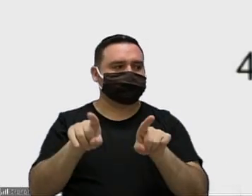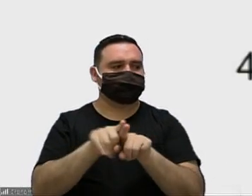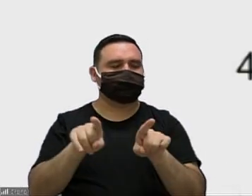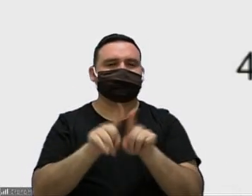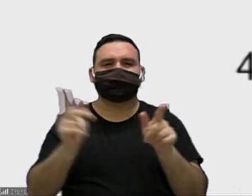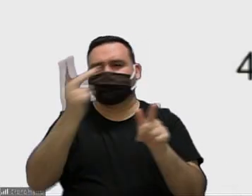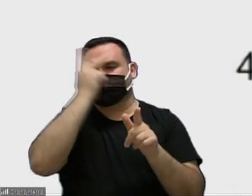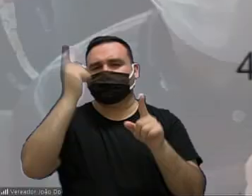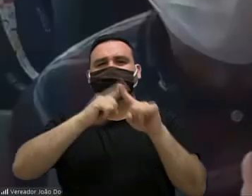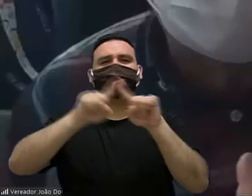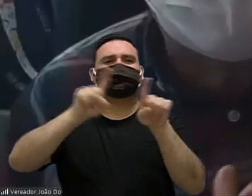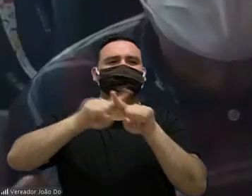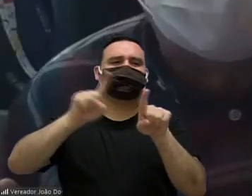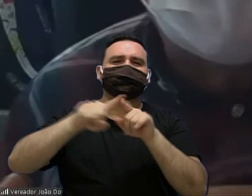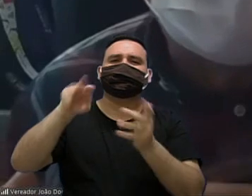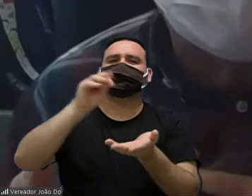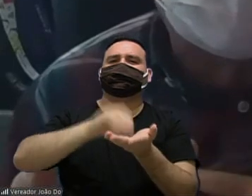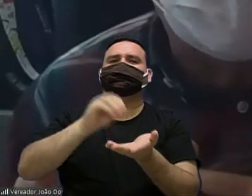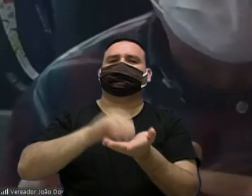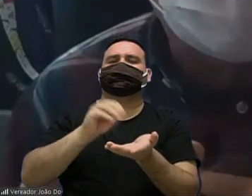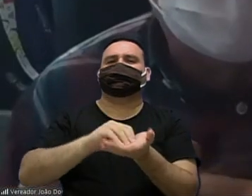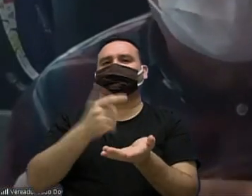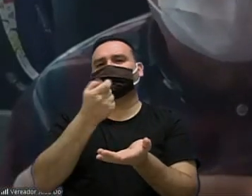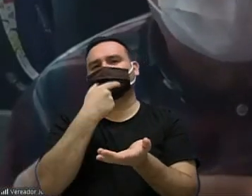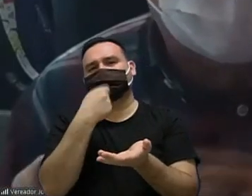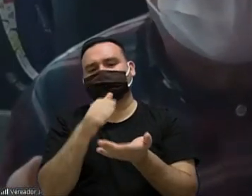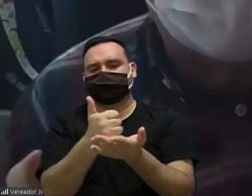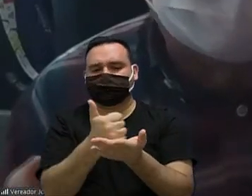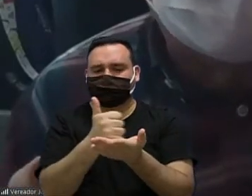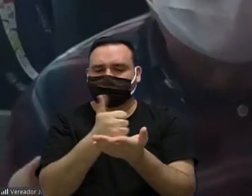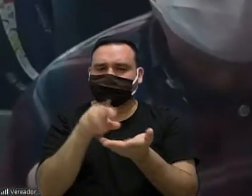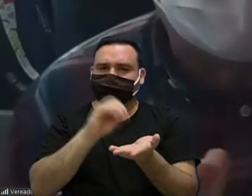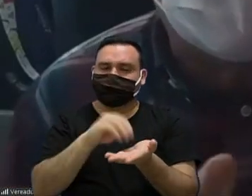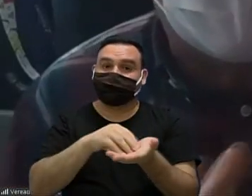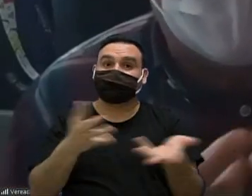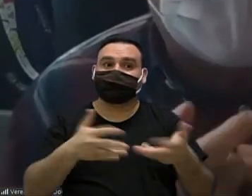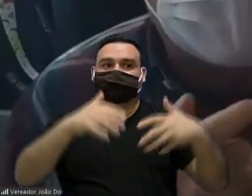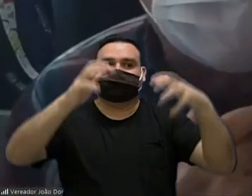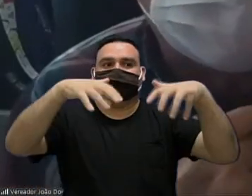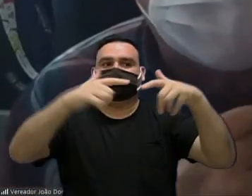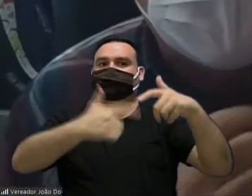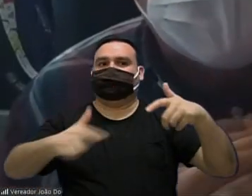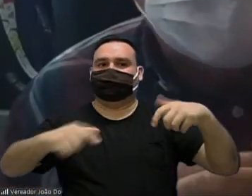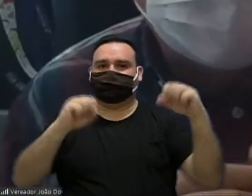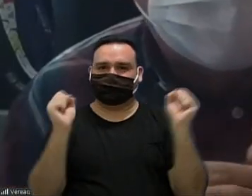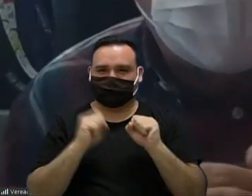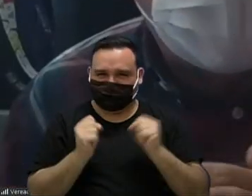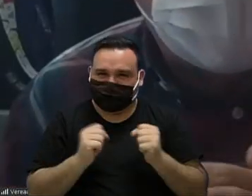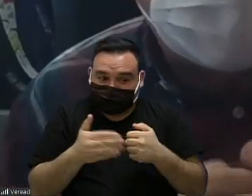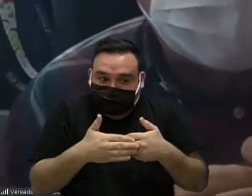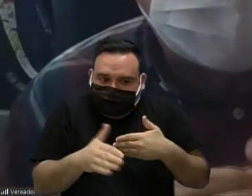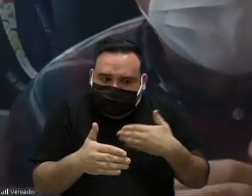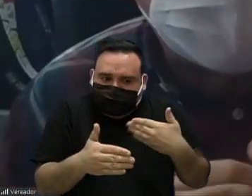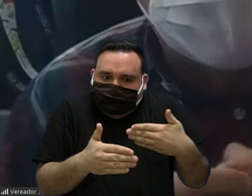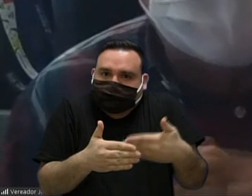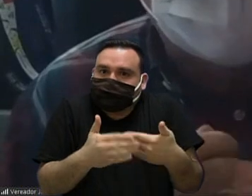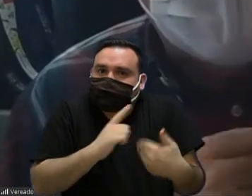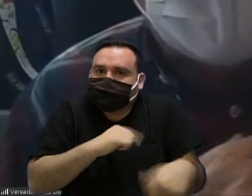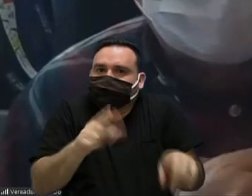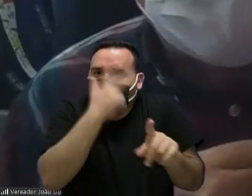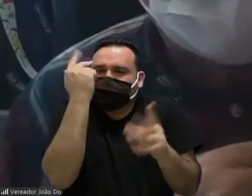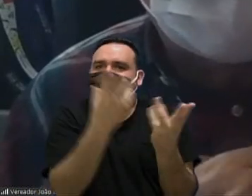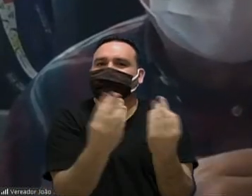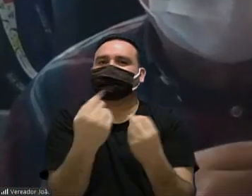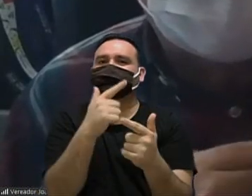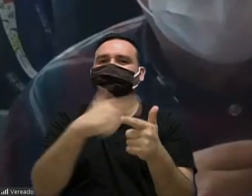relação a questão da falta de alguns medicamentos, esse período agora de estiagem, de inverno que está chegando, pessoas